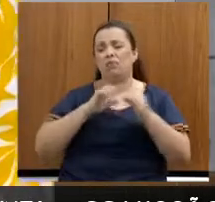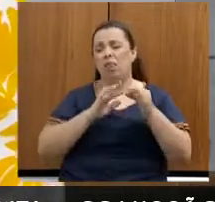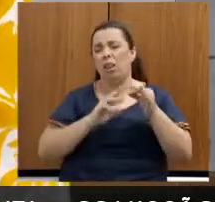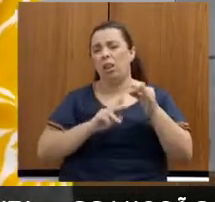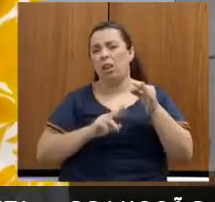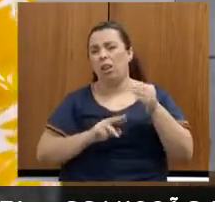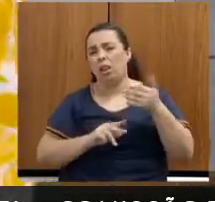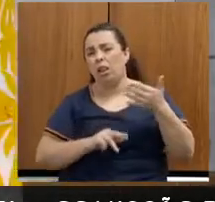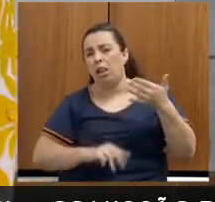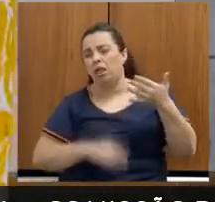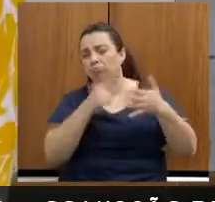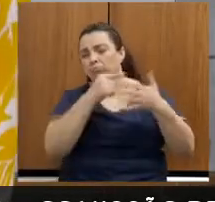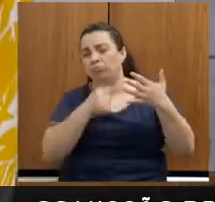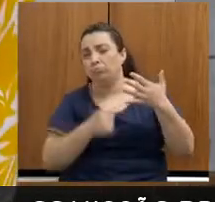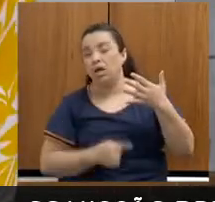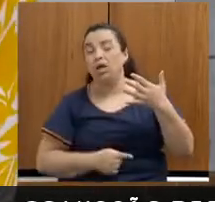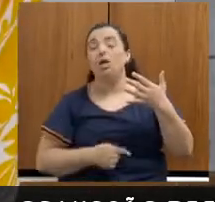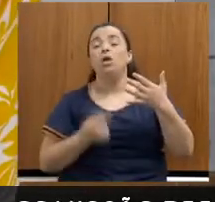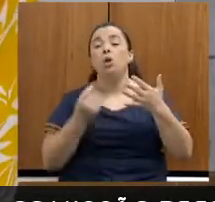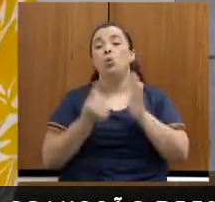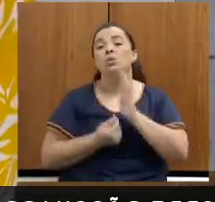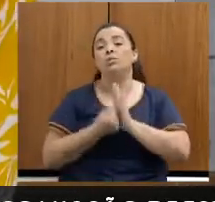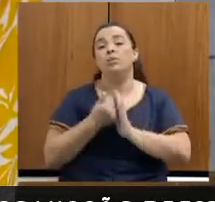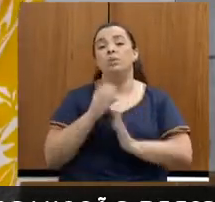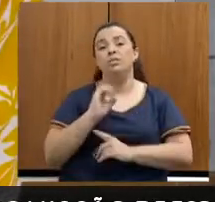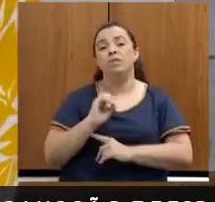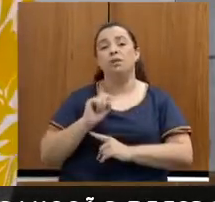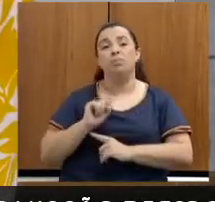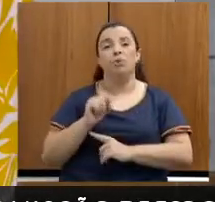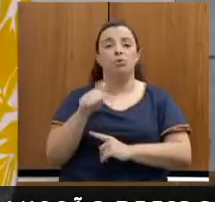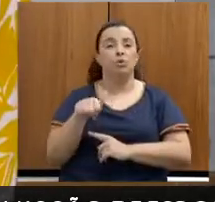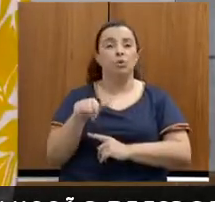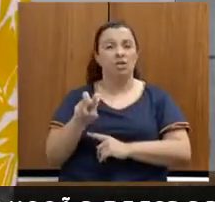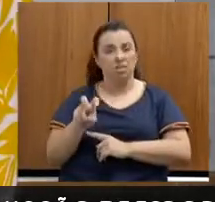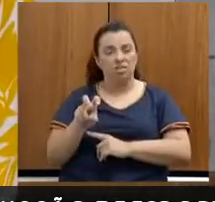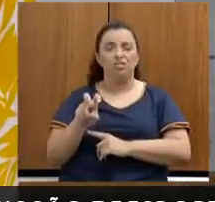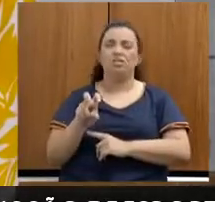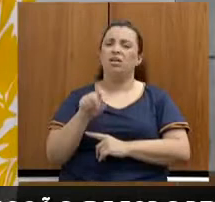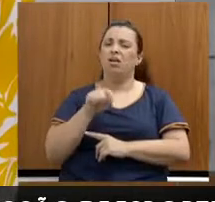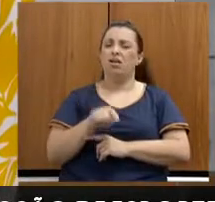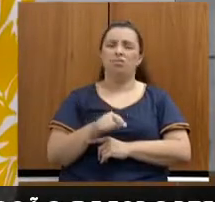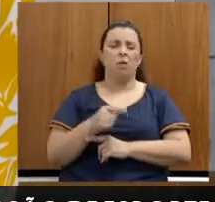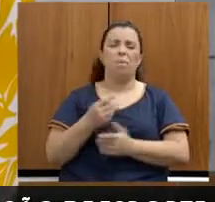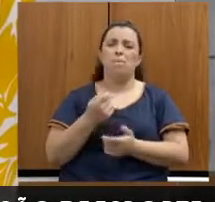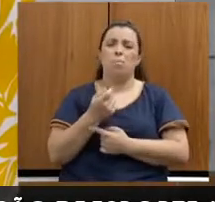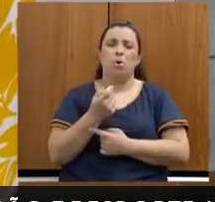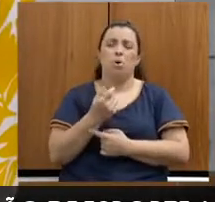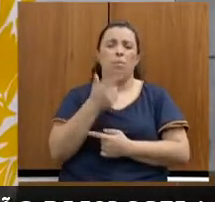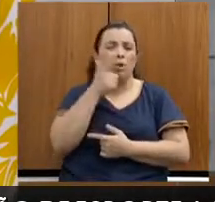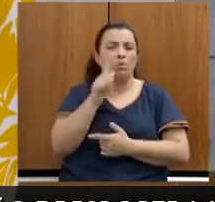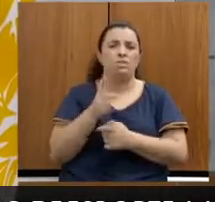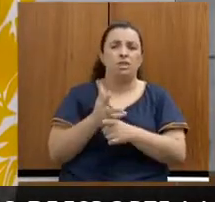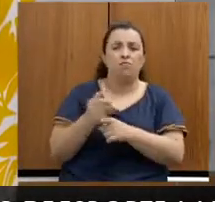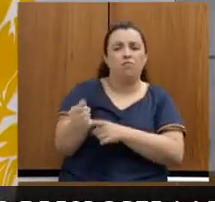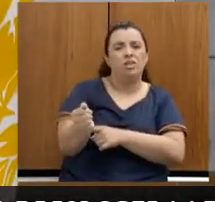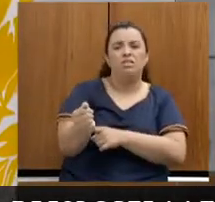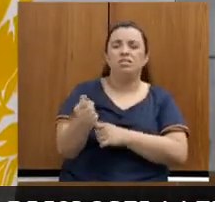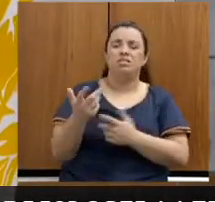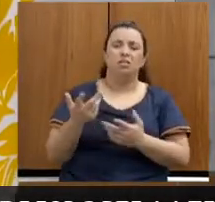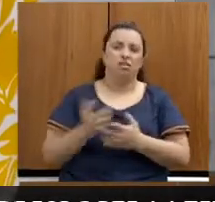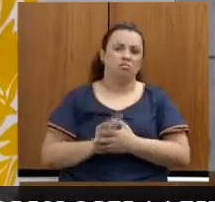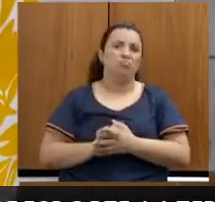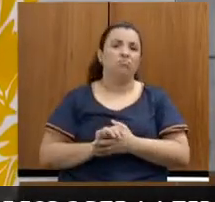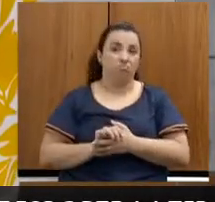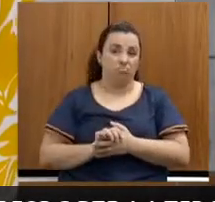um orçamento de 0,15 é insuficiente para o enfrentamento às desigualdades estruturais que nós temos no Estado.